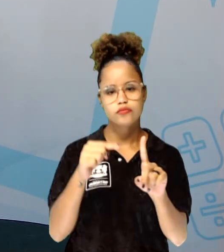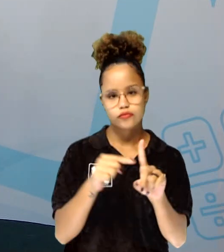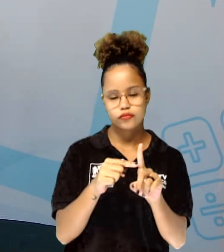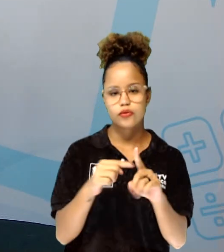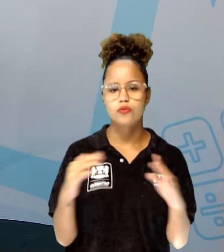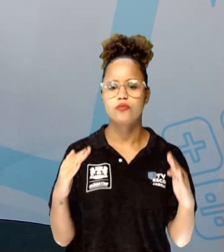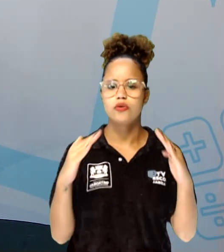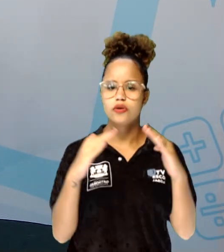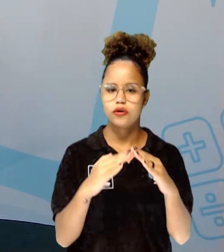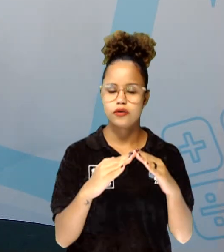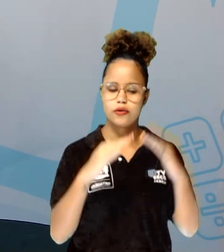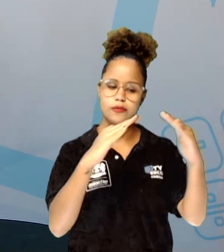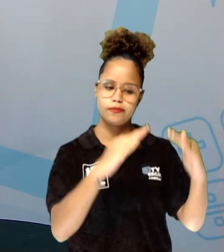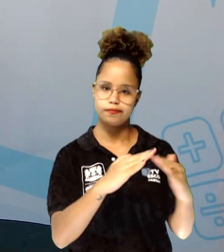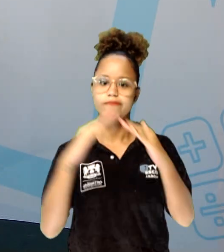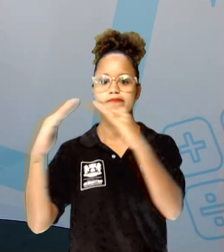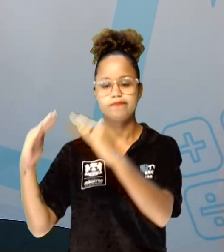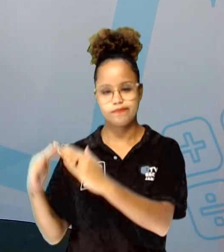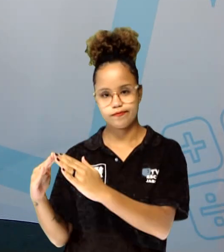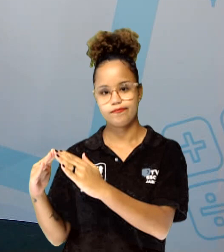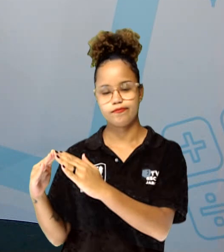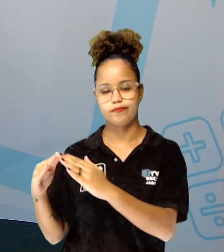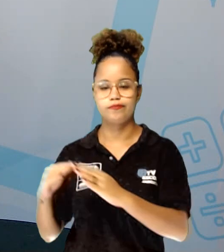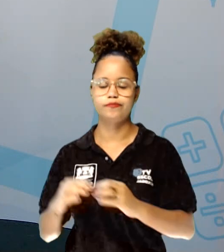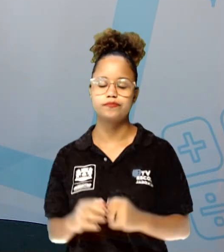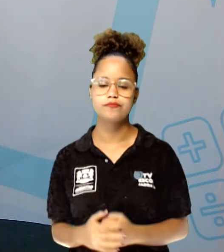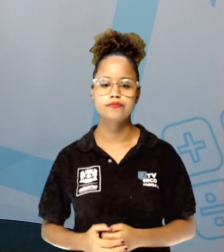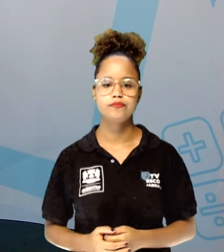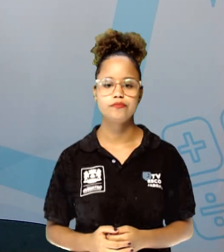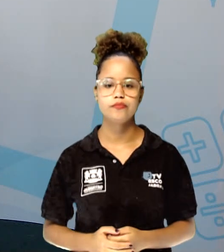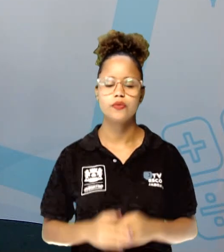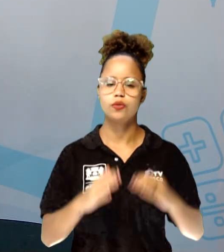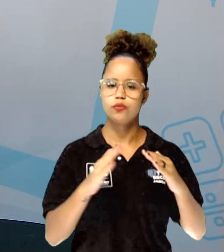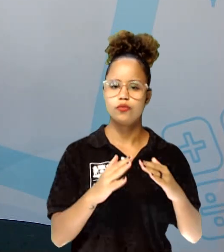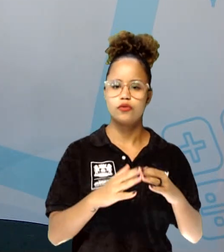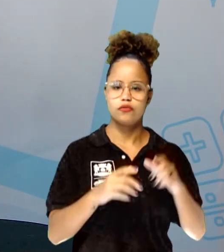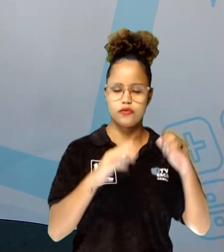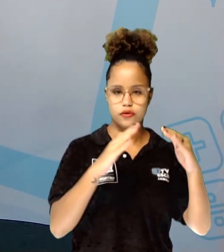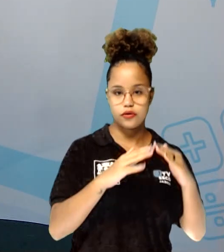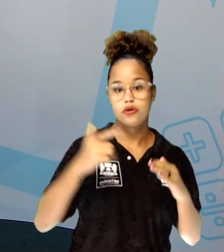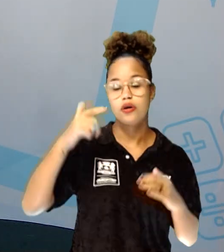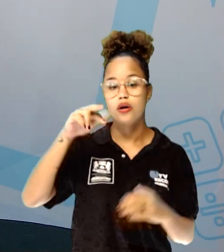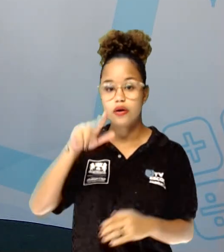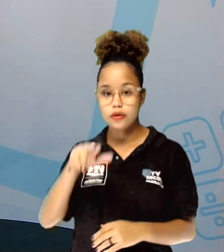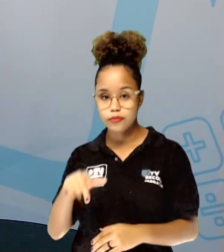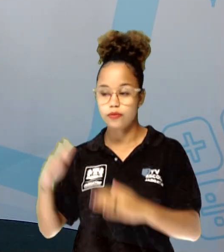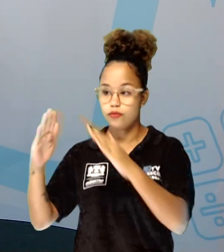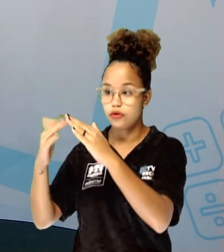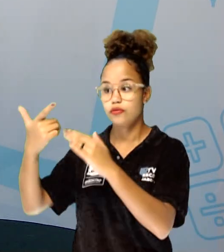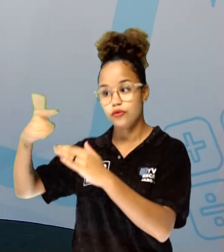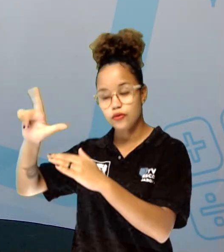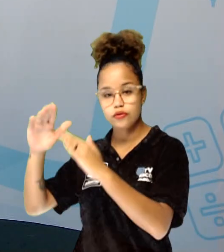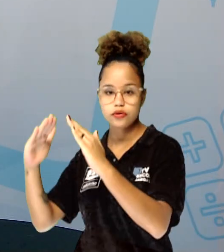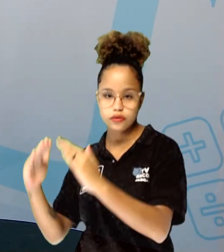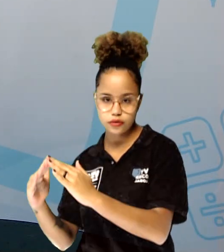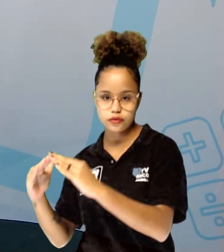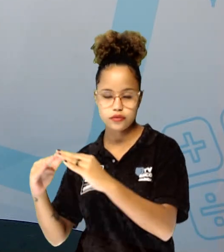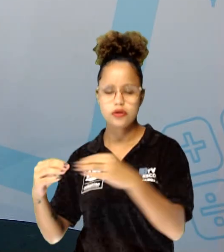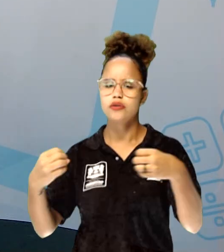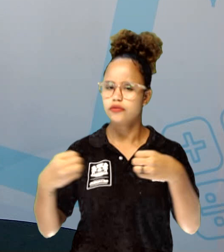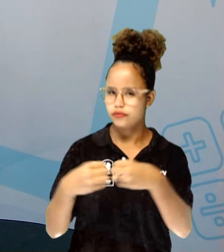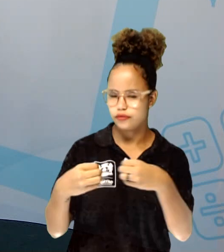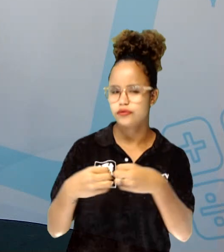casa ficava próxima à outra. Ele morava numa casa, a irmã morava ao lado, e outros parentes moravam